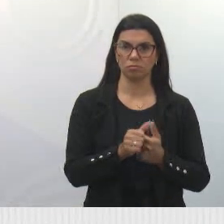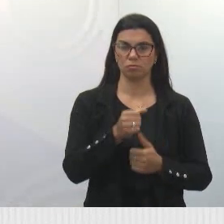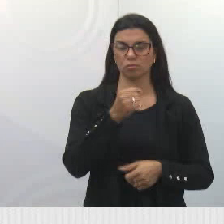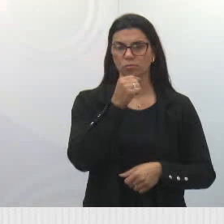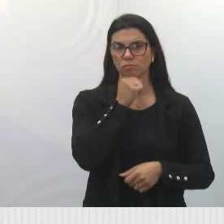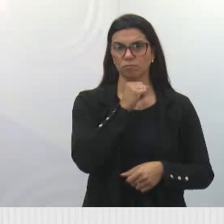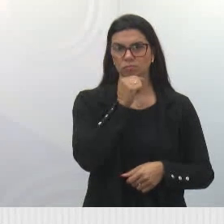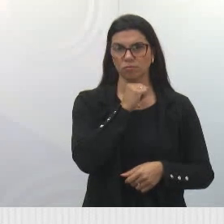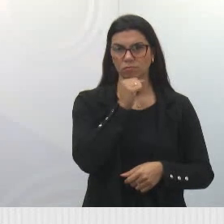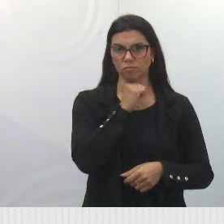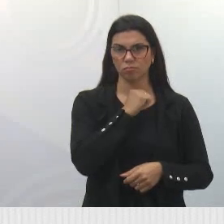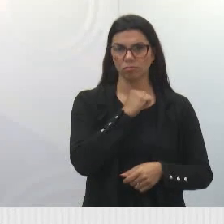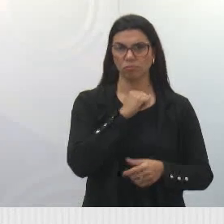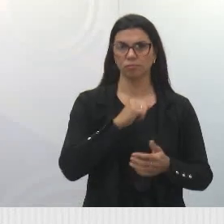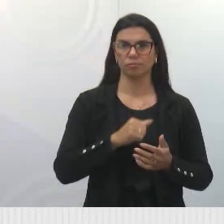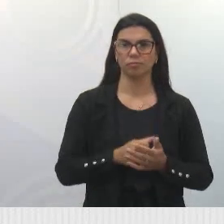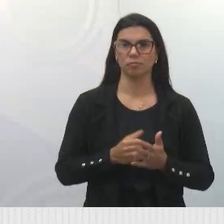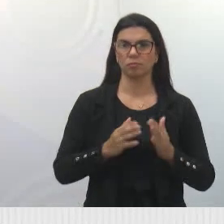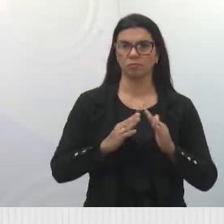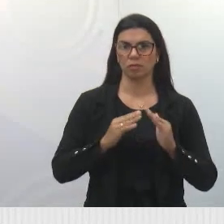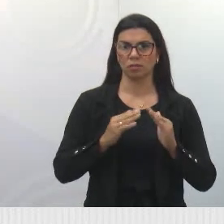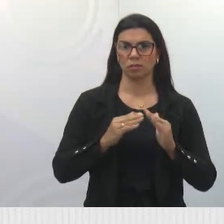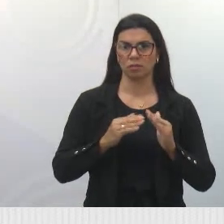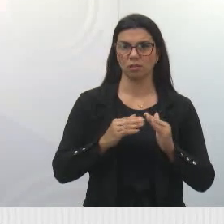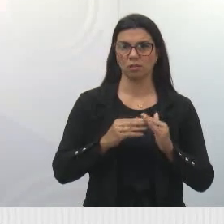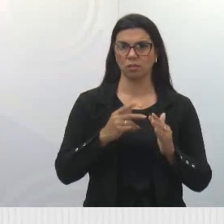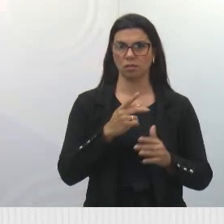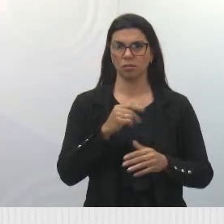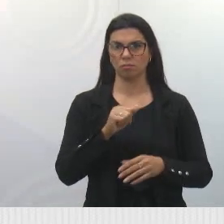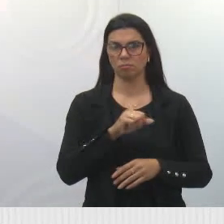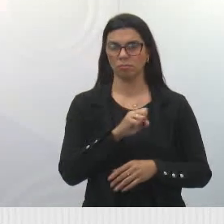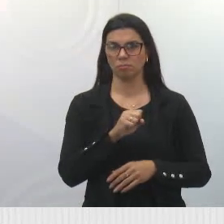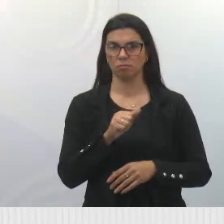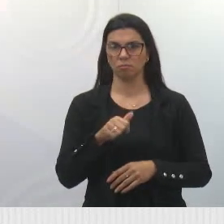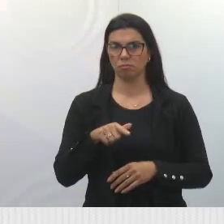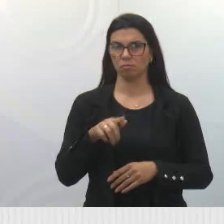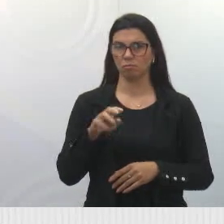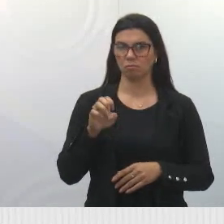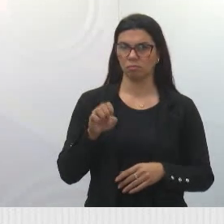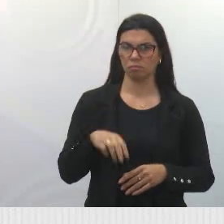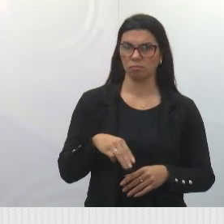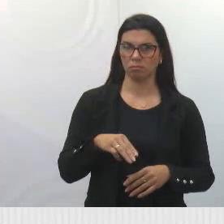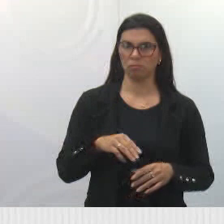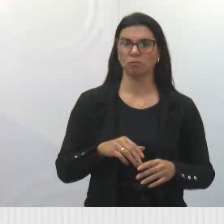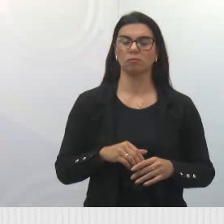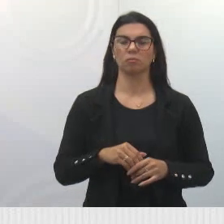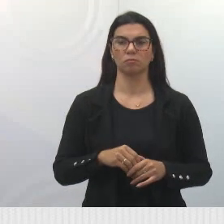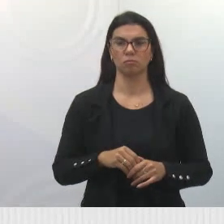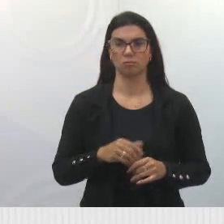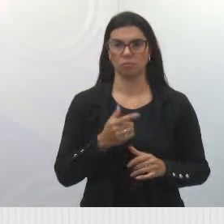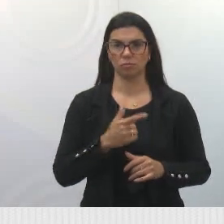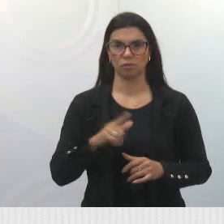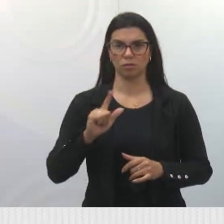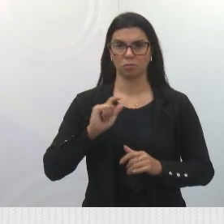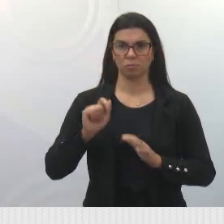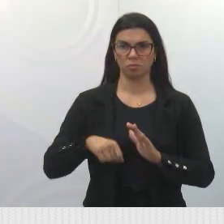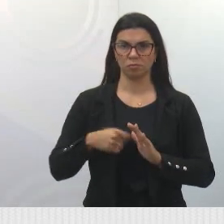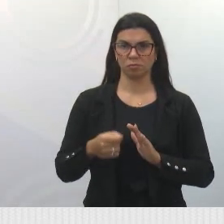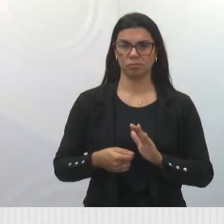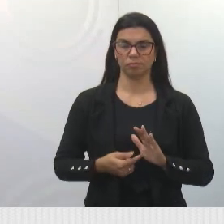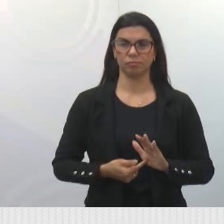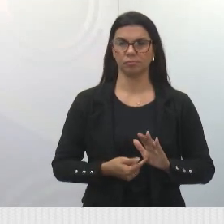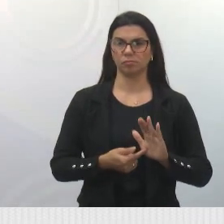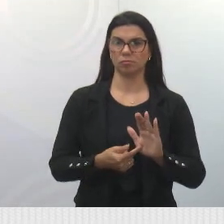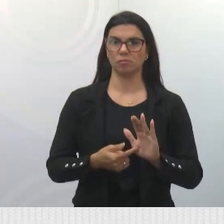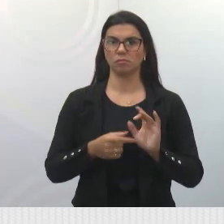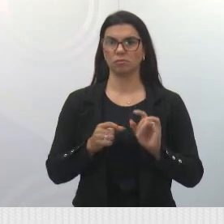Casa de Passagem, no caso. Bom, o próximo slide. Esse